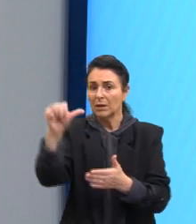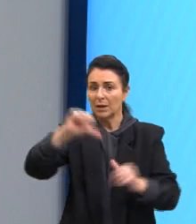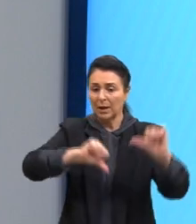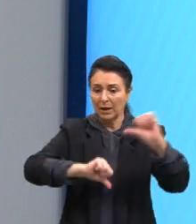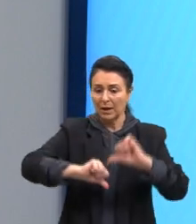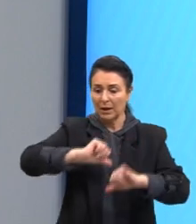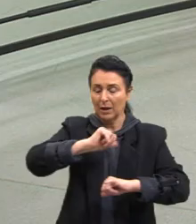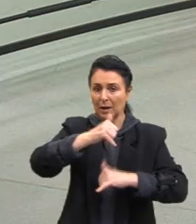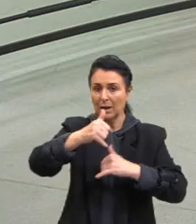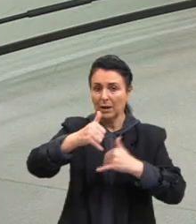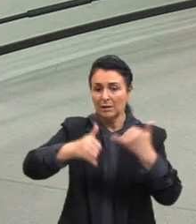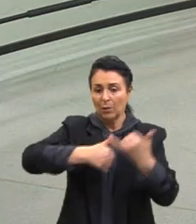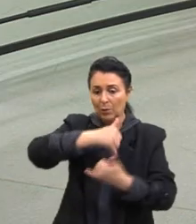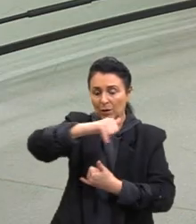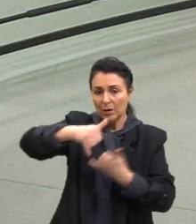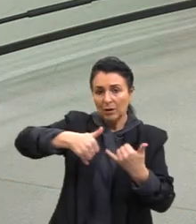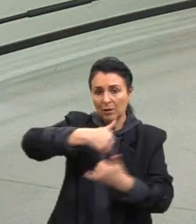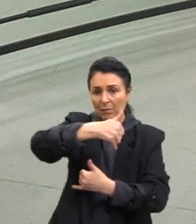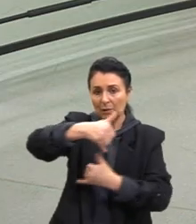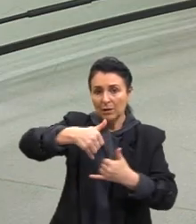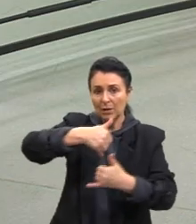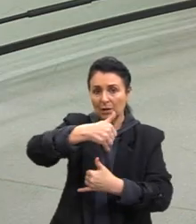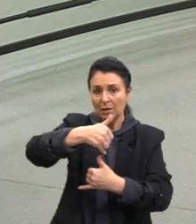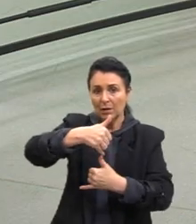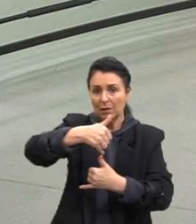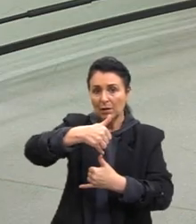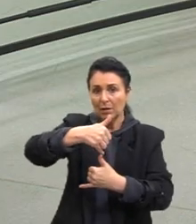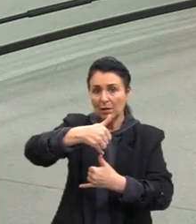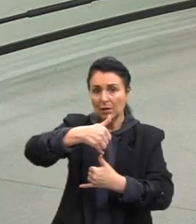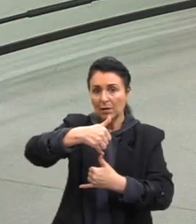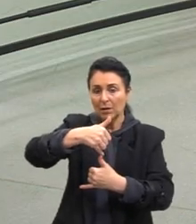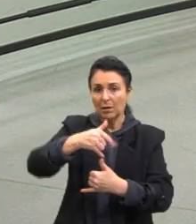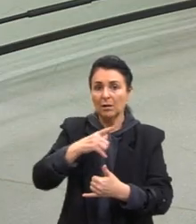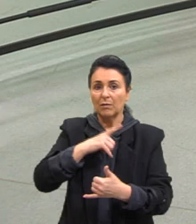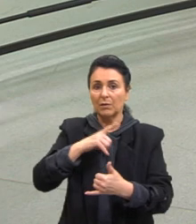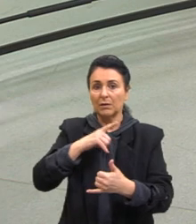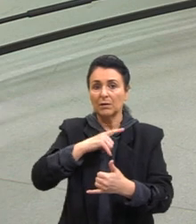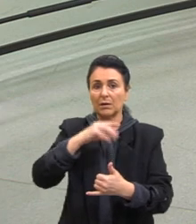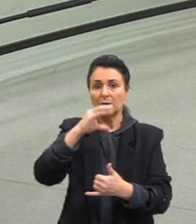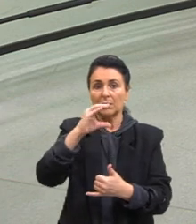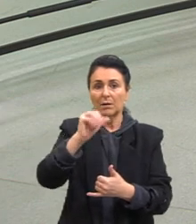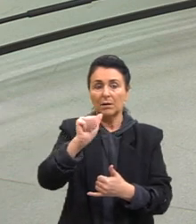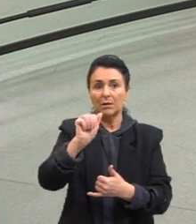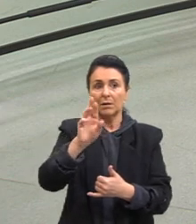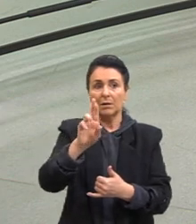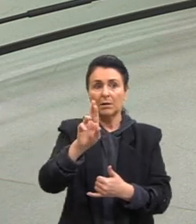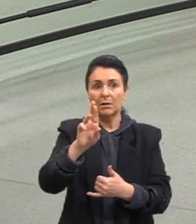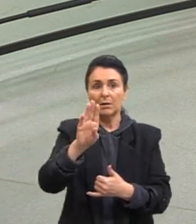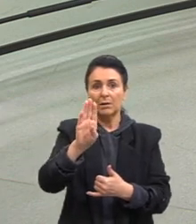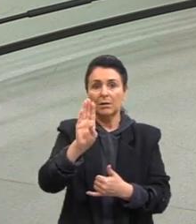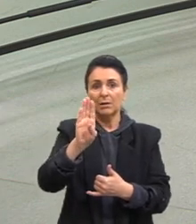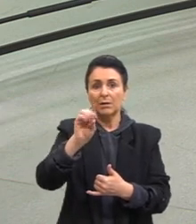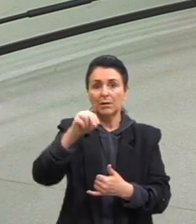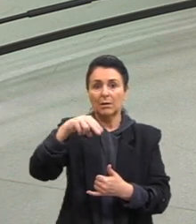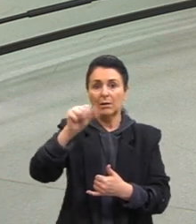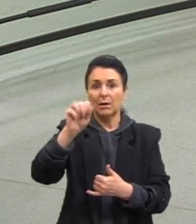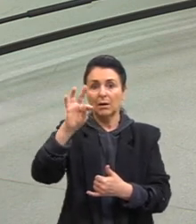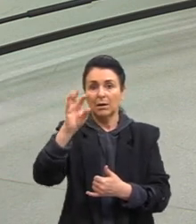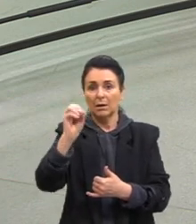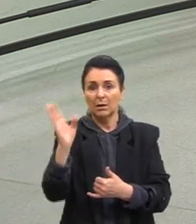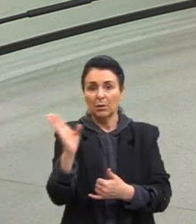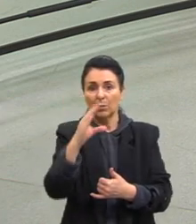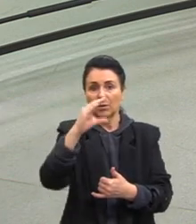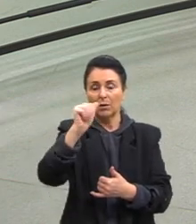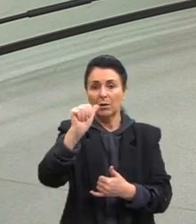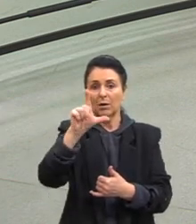Vai sobrar o que eu cortei. Eu tenho um carbonato de cálcio, um hidróxido, não um carbonato,